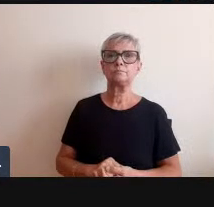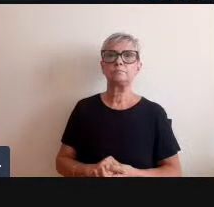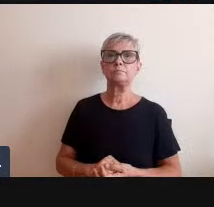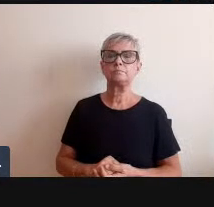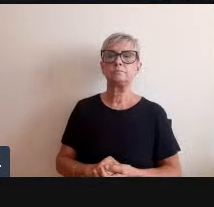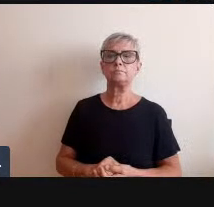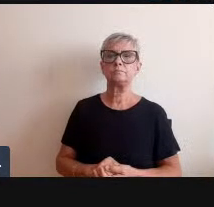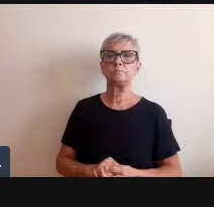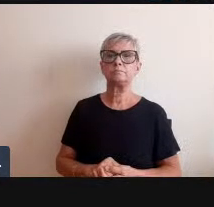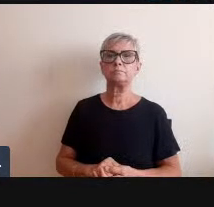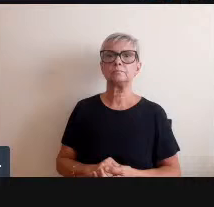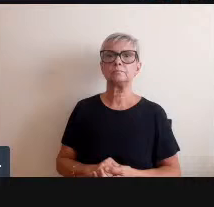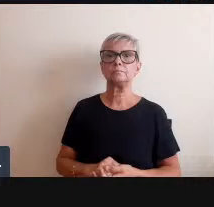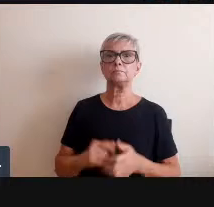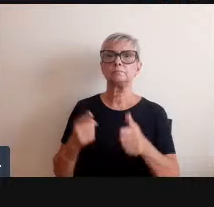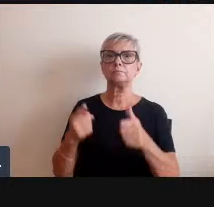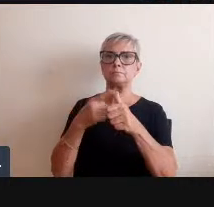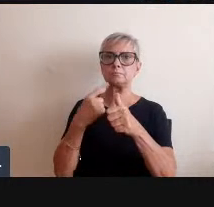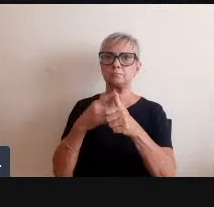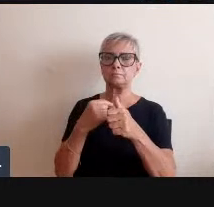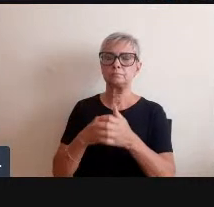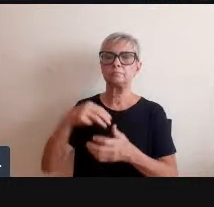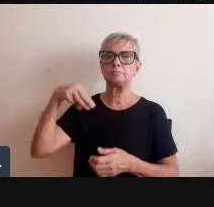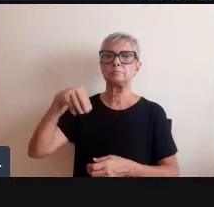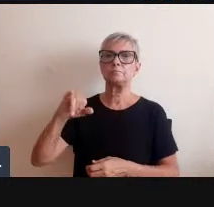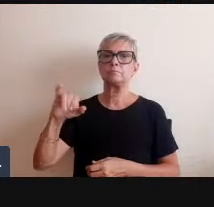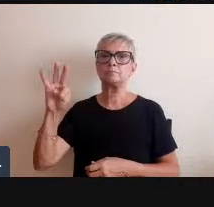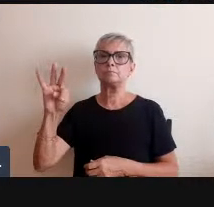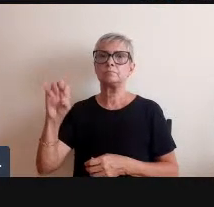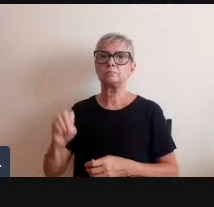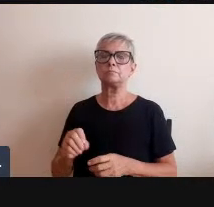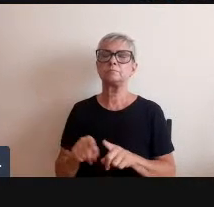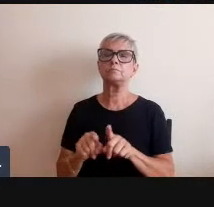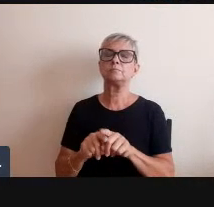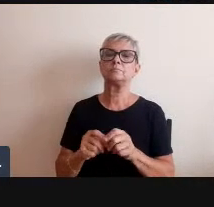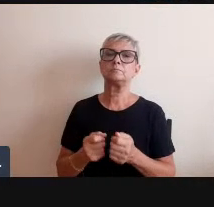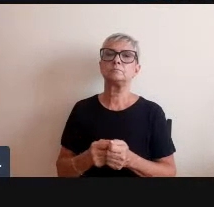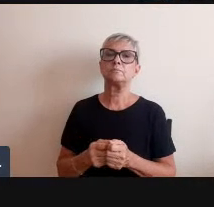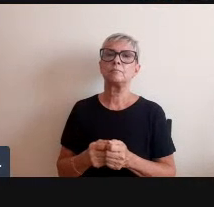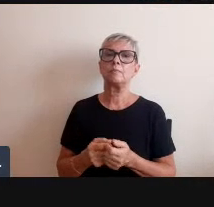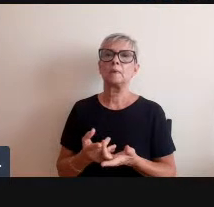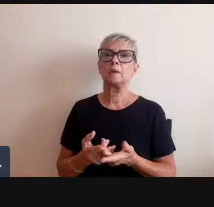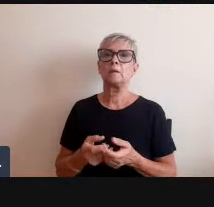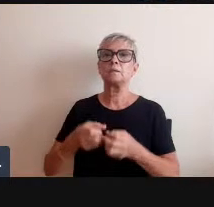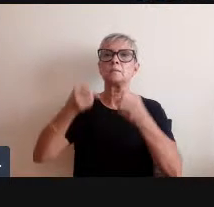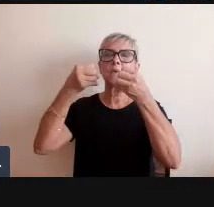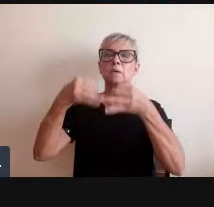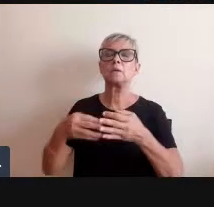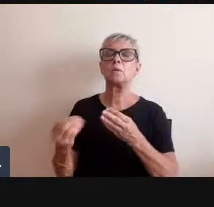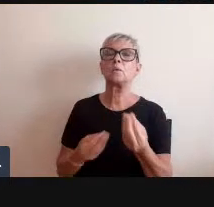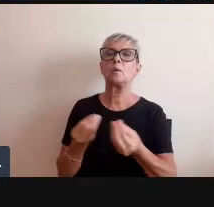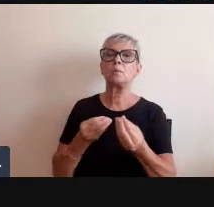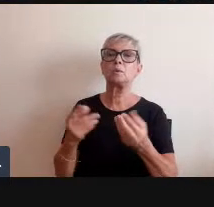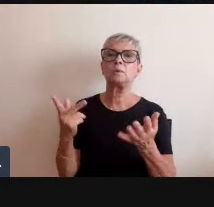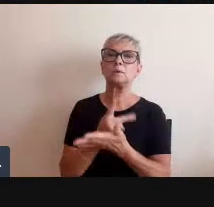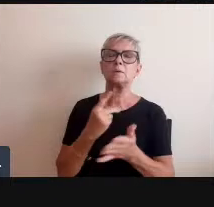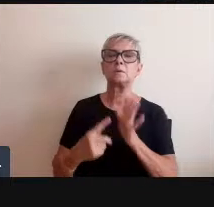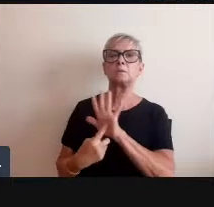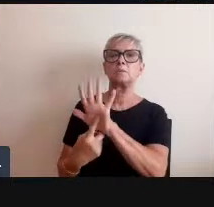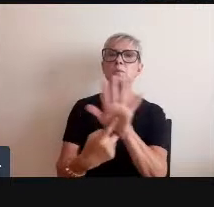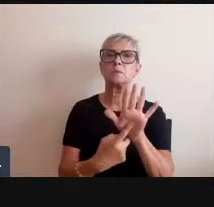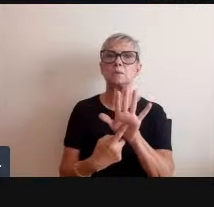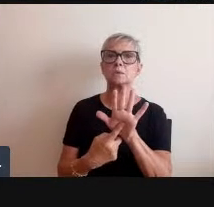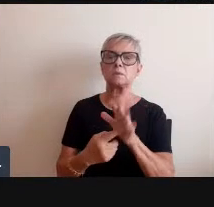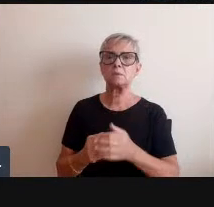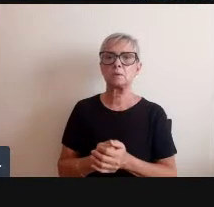primeiro esse mito da condição isso já é o verbete sobre a exposição esse mito da condição